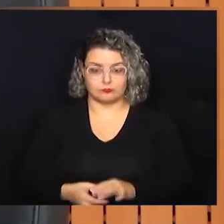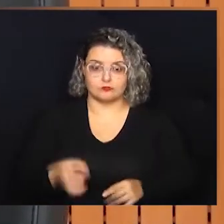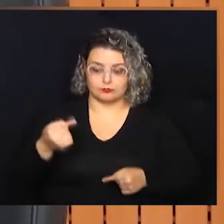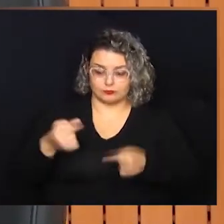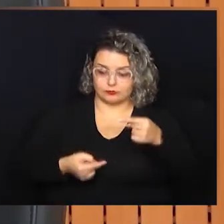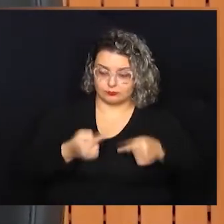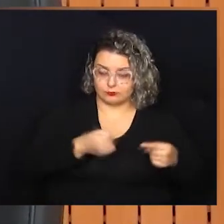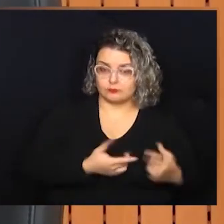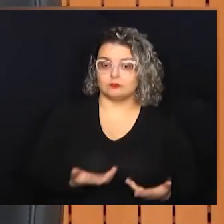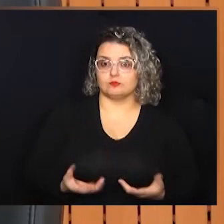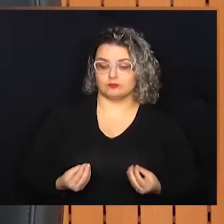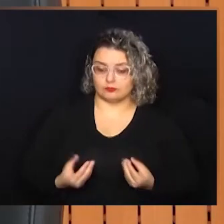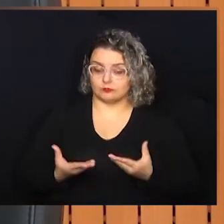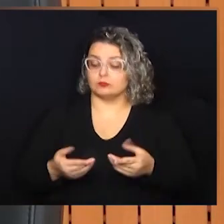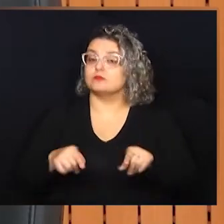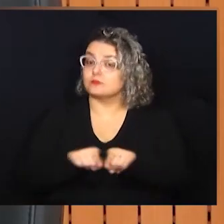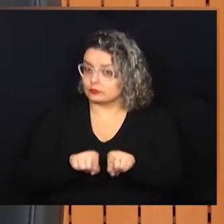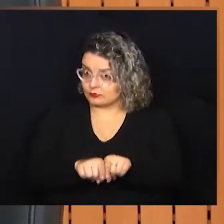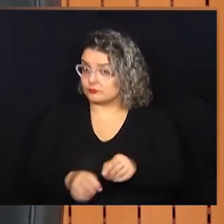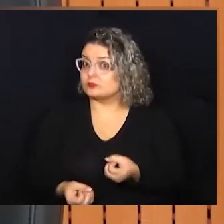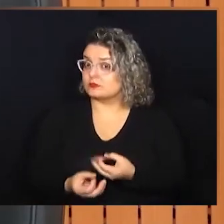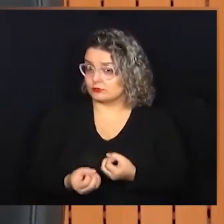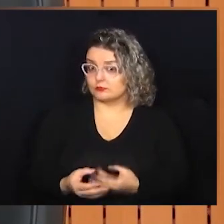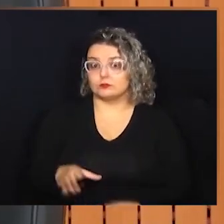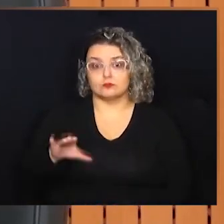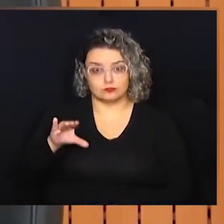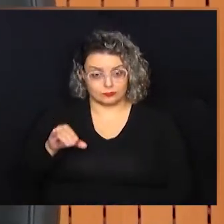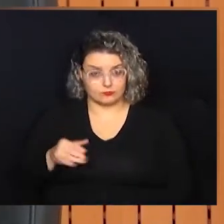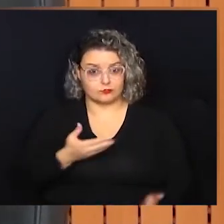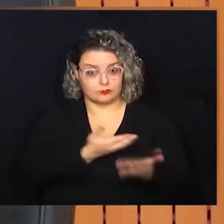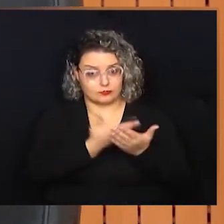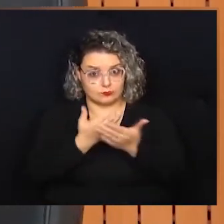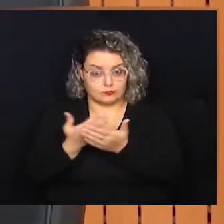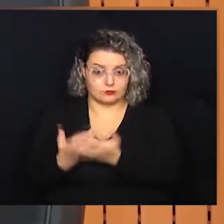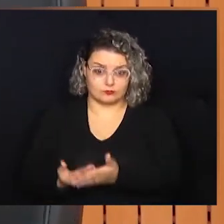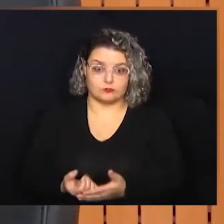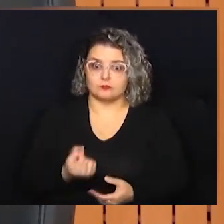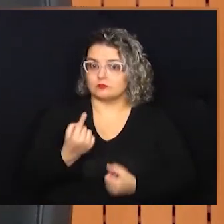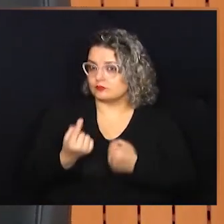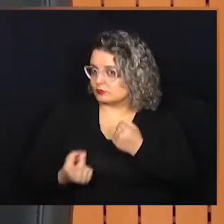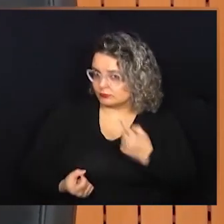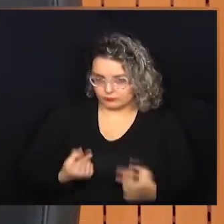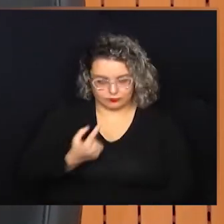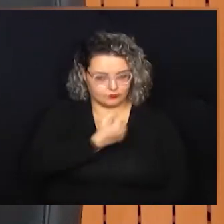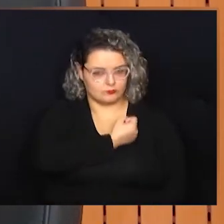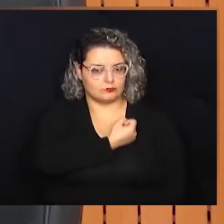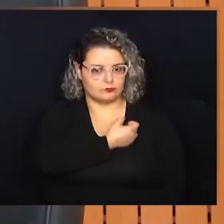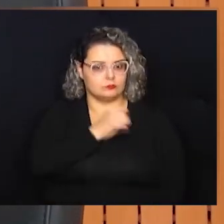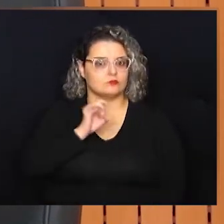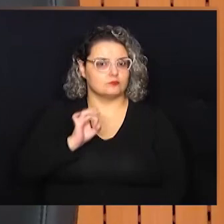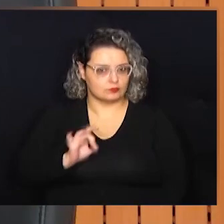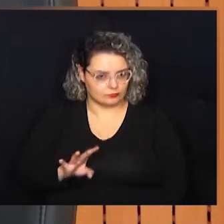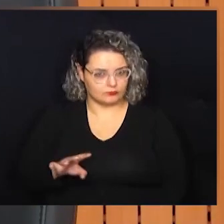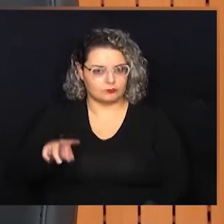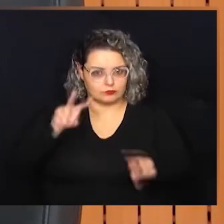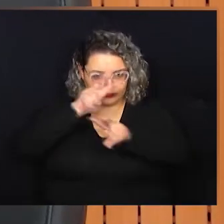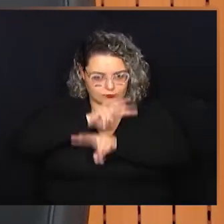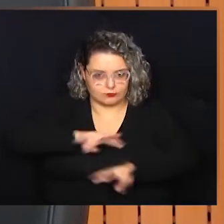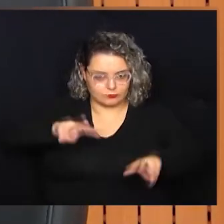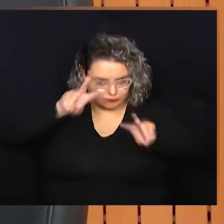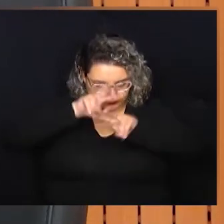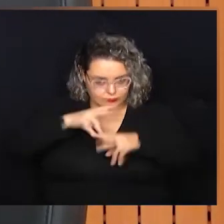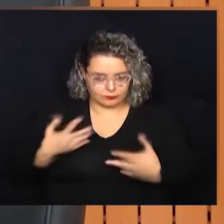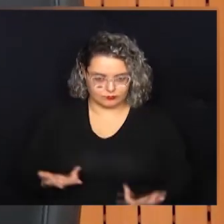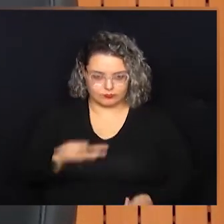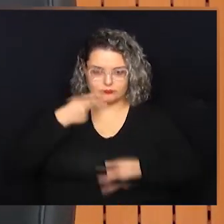contexto de um debate que traga também informações científicas e de estudos, vou trazer só alguns números, só para realmente